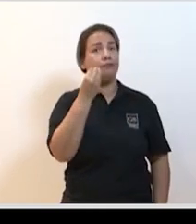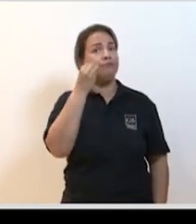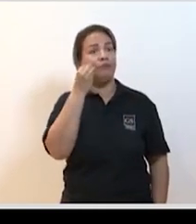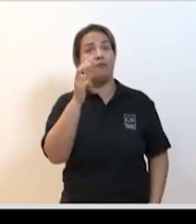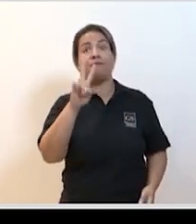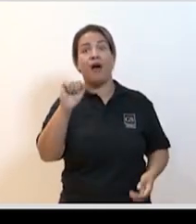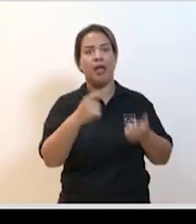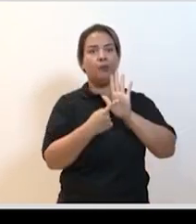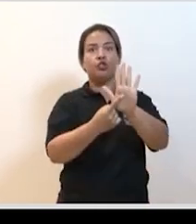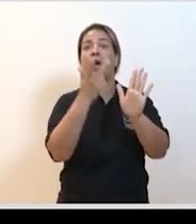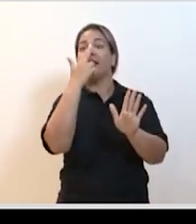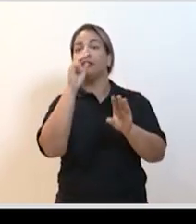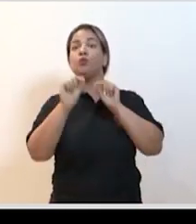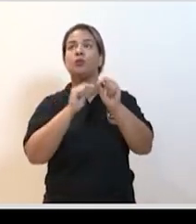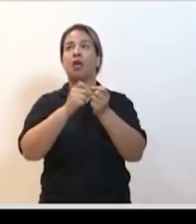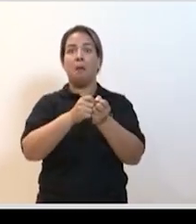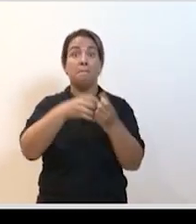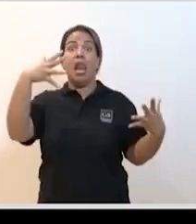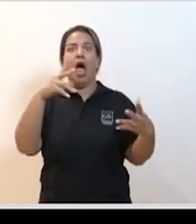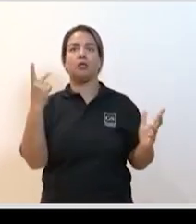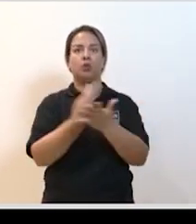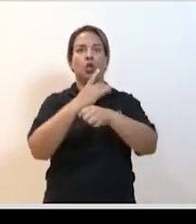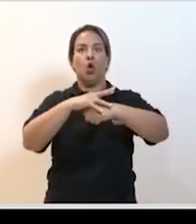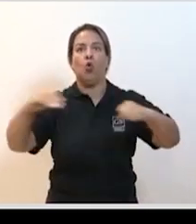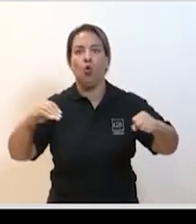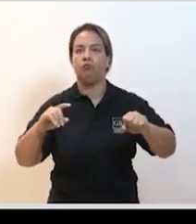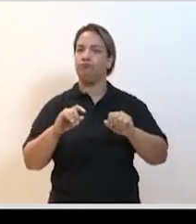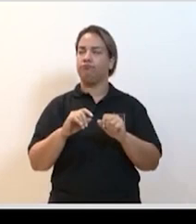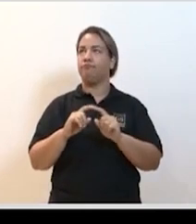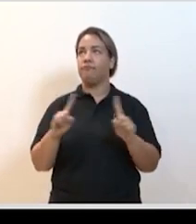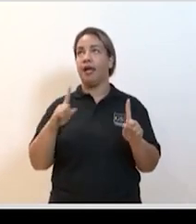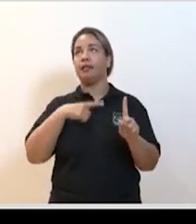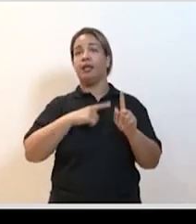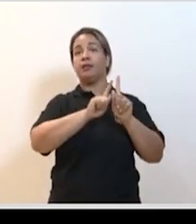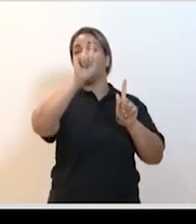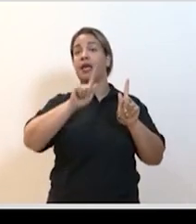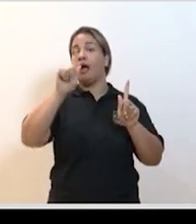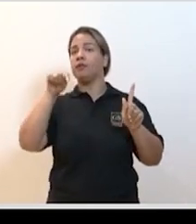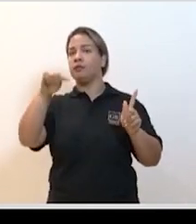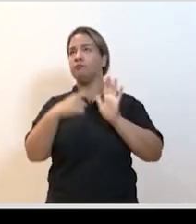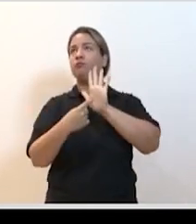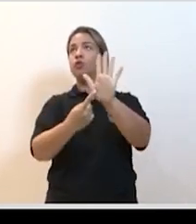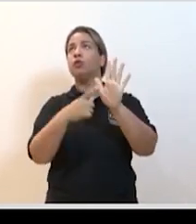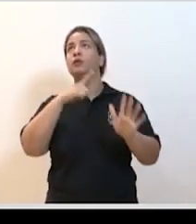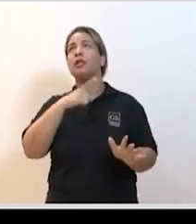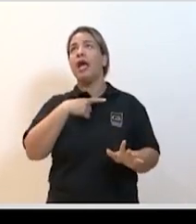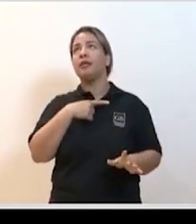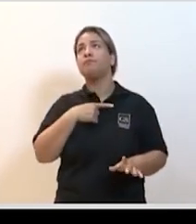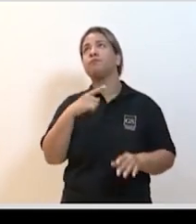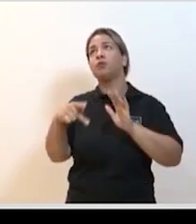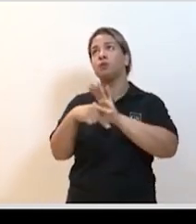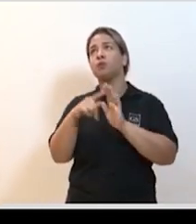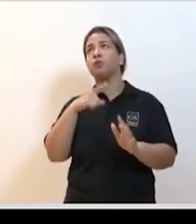milagre. Aqui a cloroquina também. São os dados da cloroquina. O gráfico de eliminação viral é um estudo que foi feito apenas com